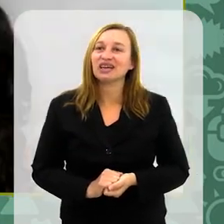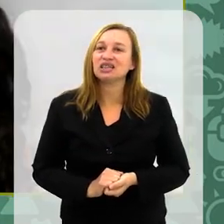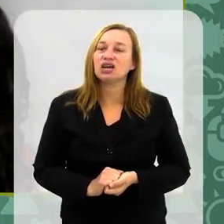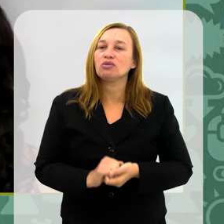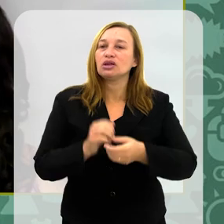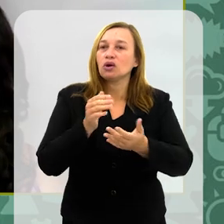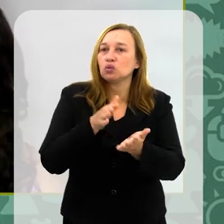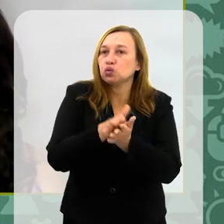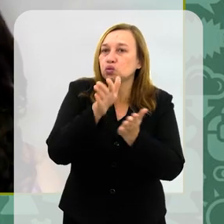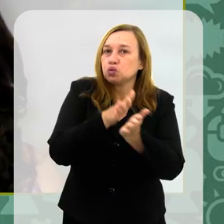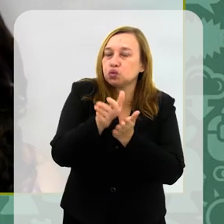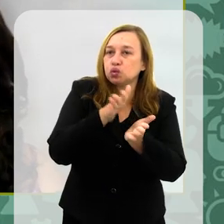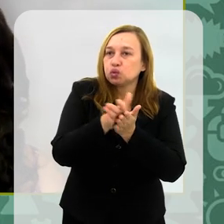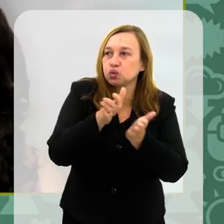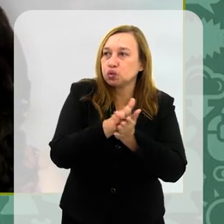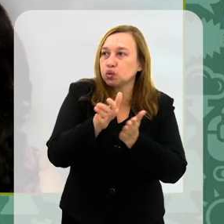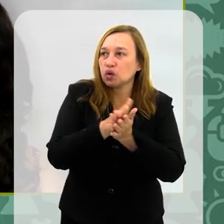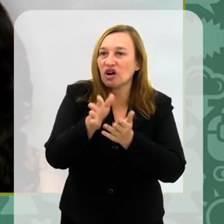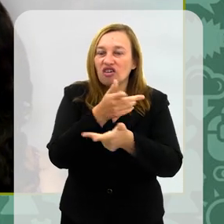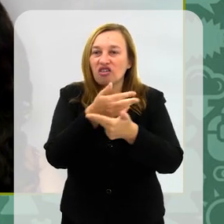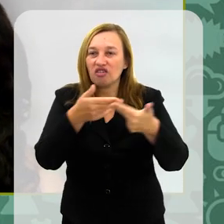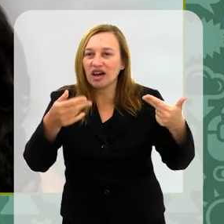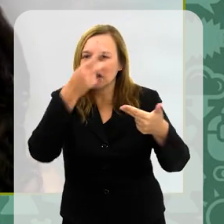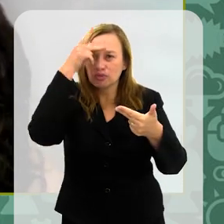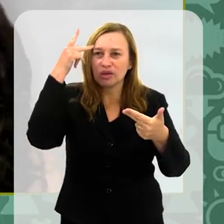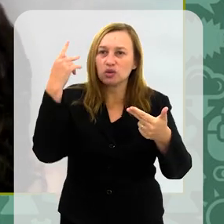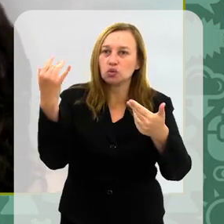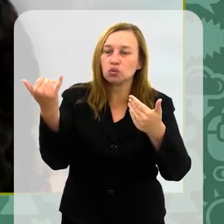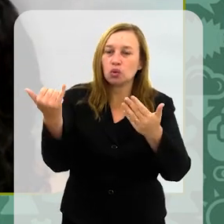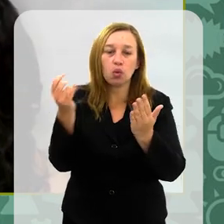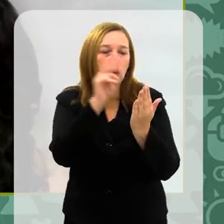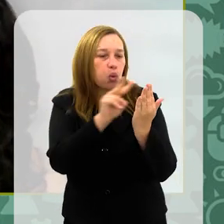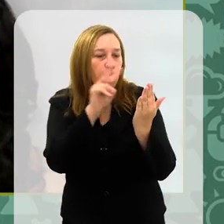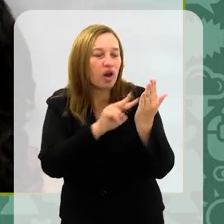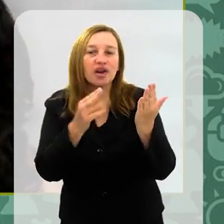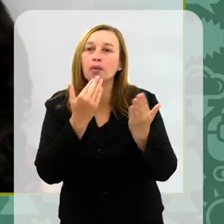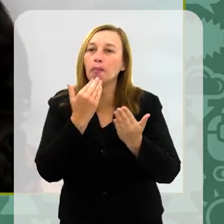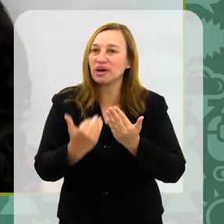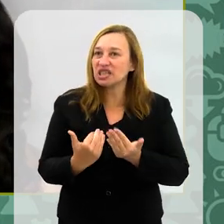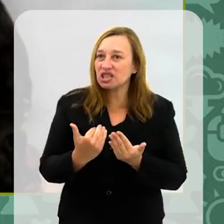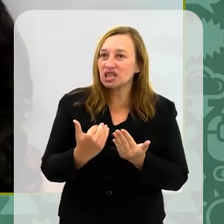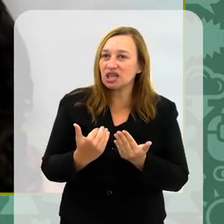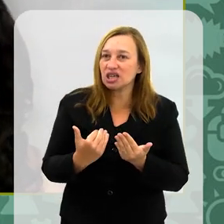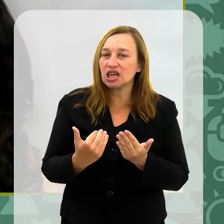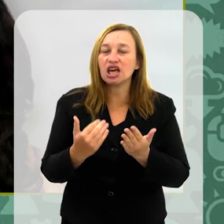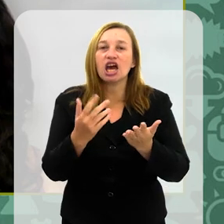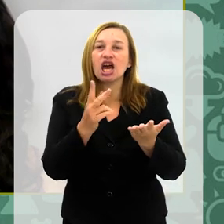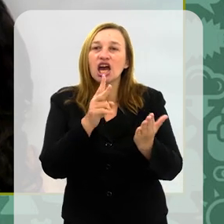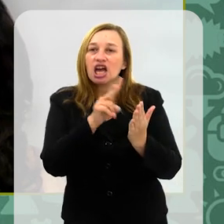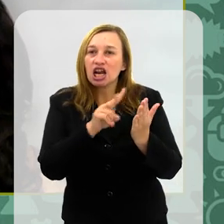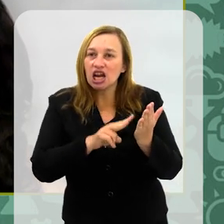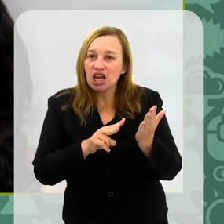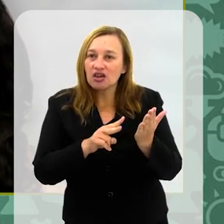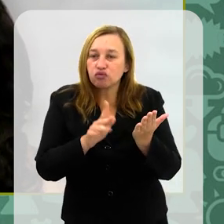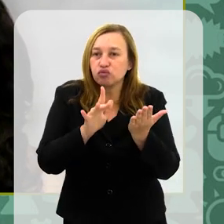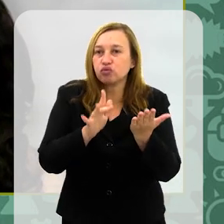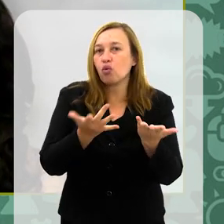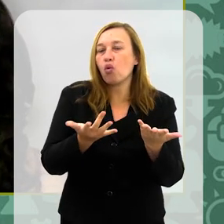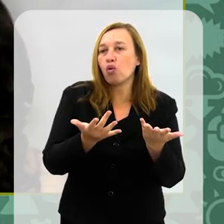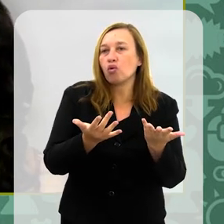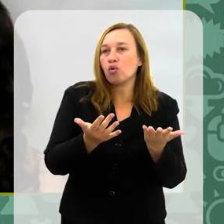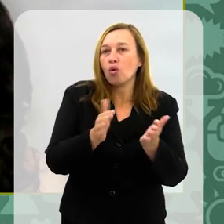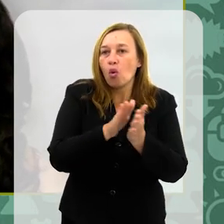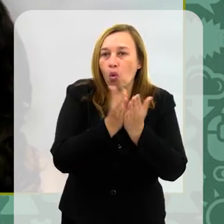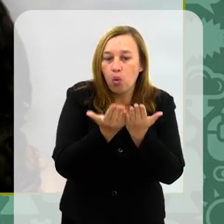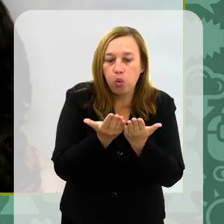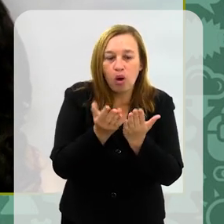E comecei a publicar, comecei a ganhar público, e aí o pessoal começou a pedir o livro físico de histórias